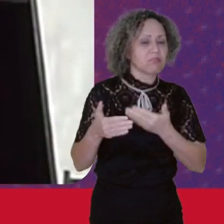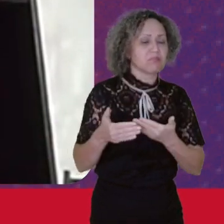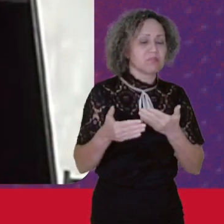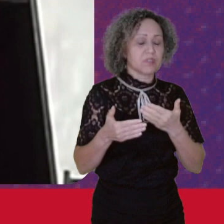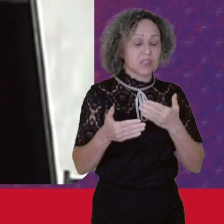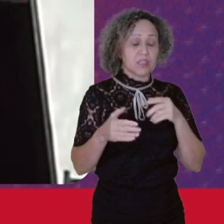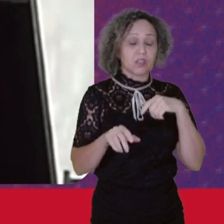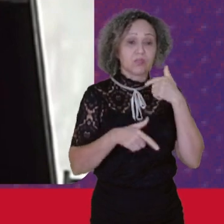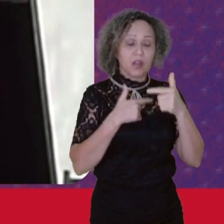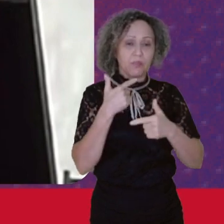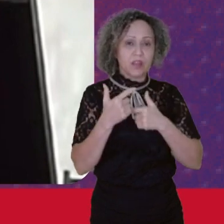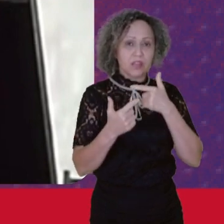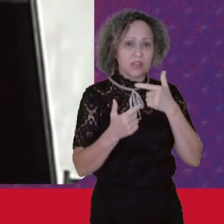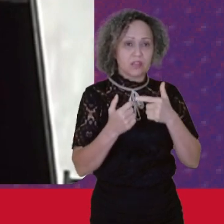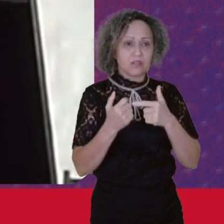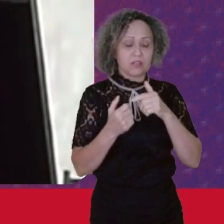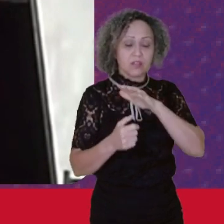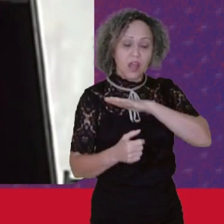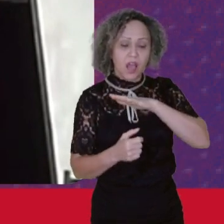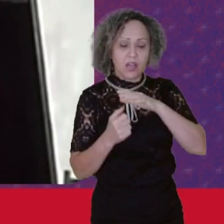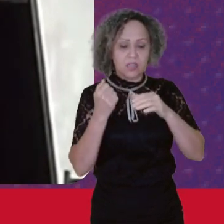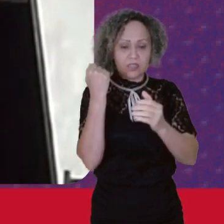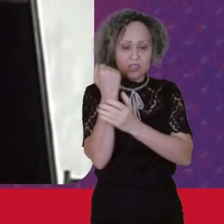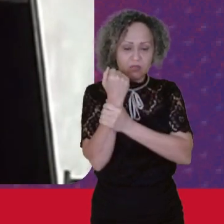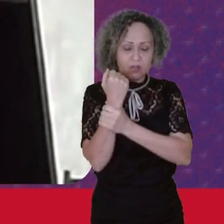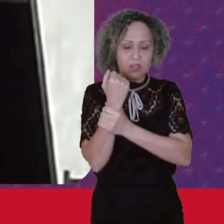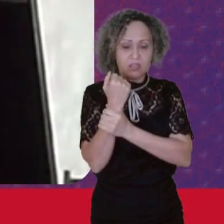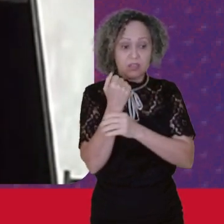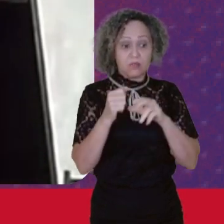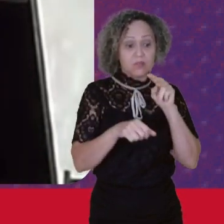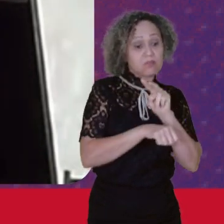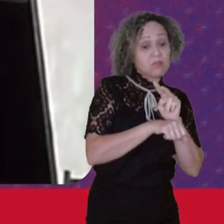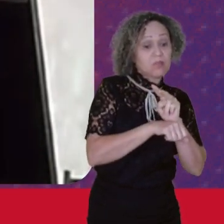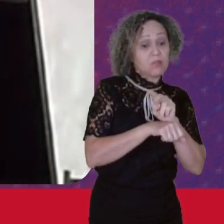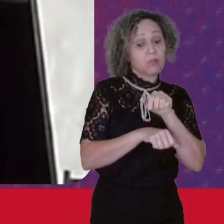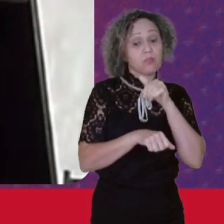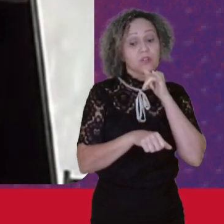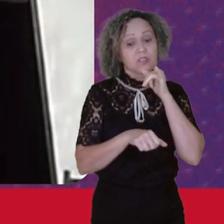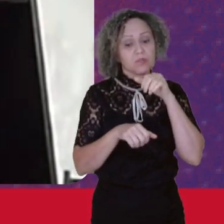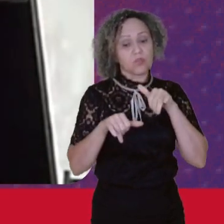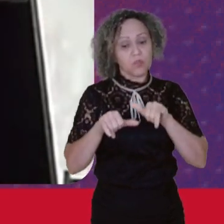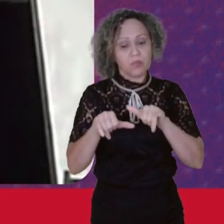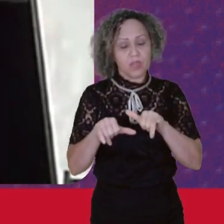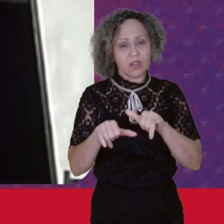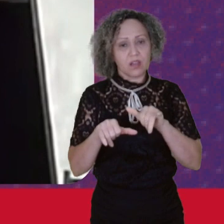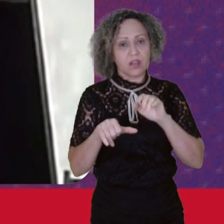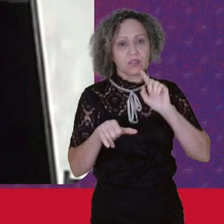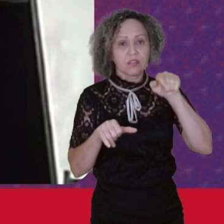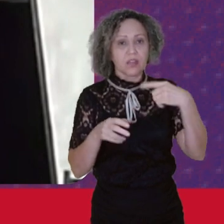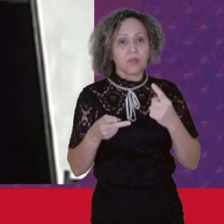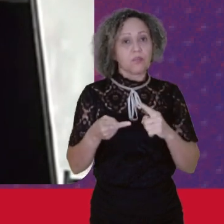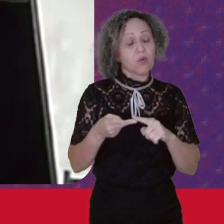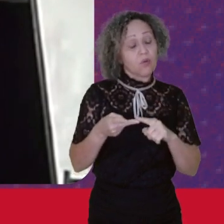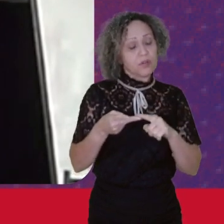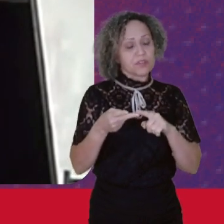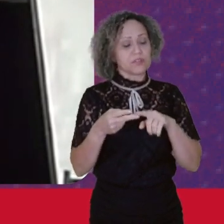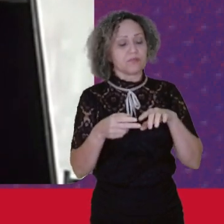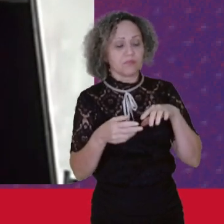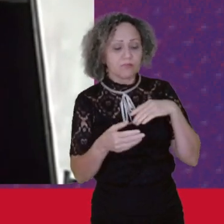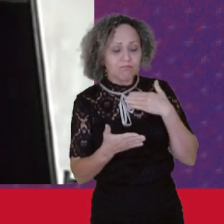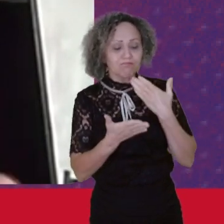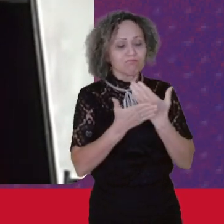Né, assim Supermercado Mas aí depois Quando eu fui conseguindo Me formar